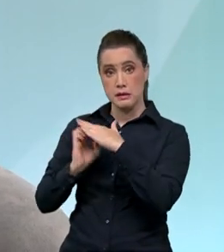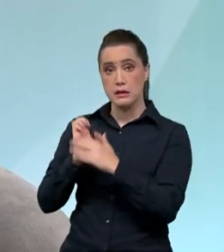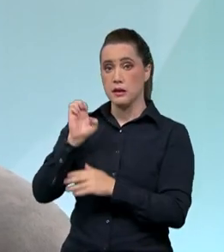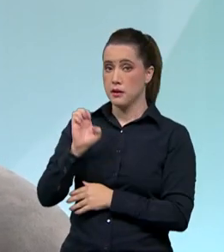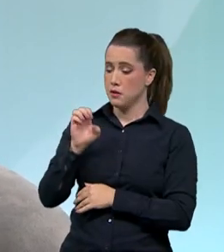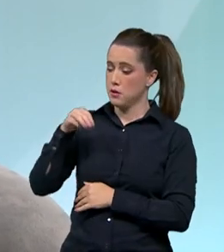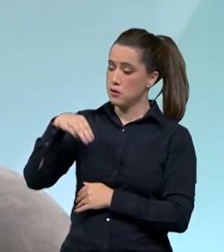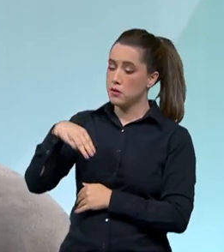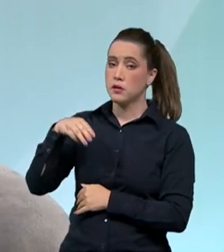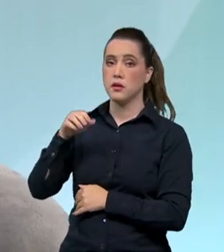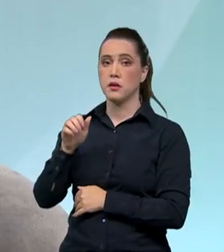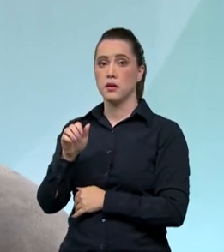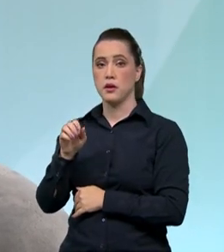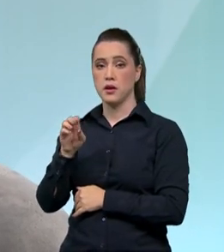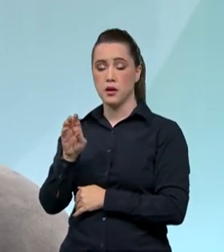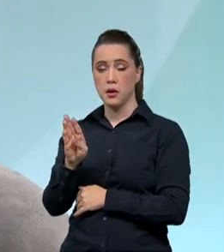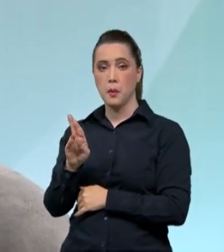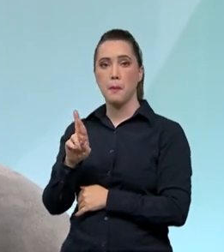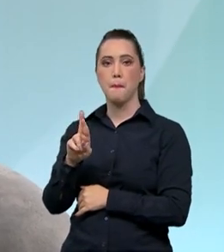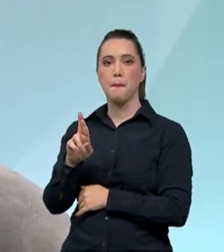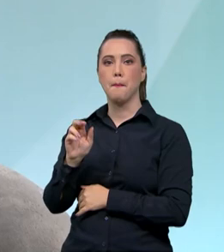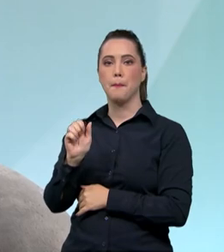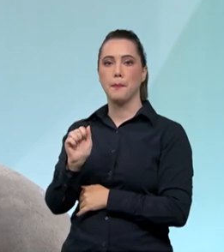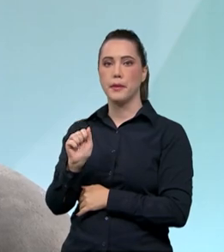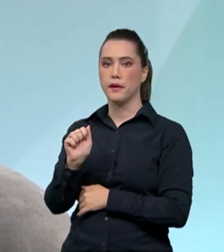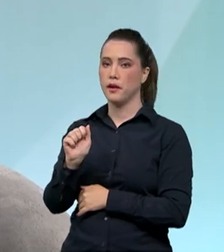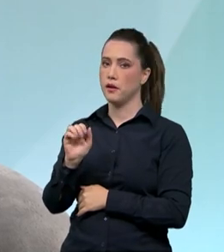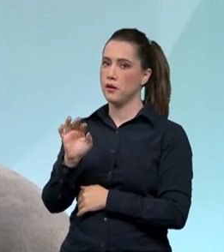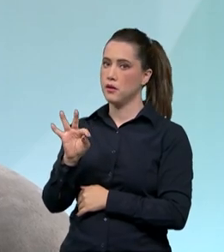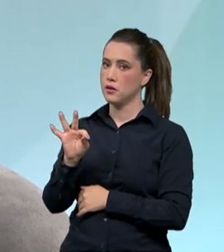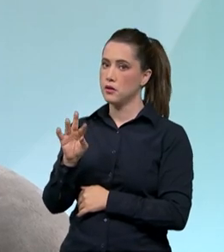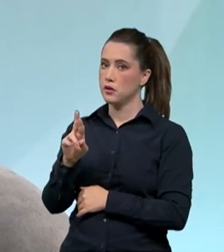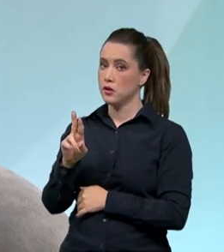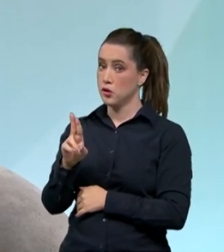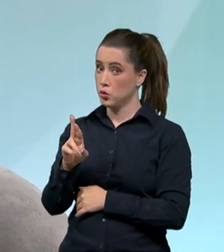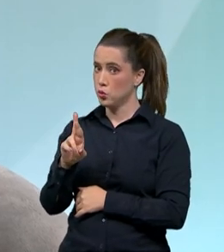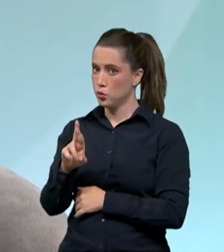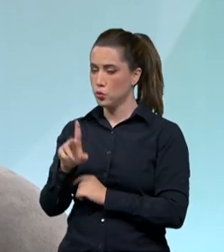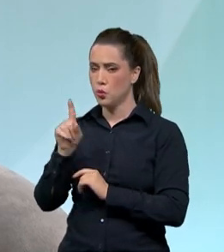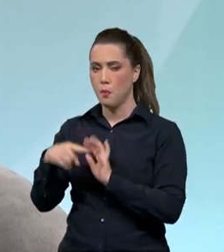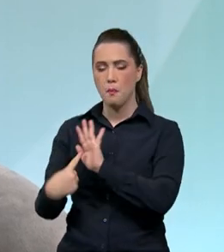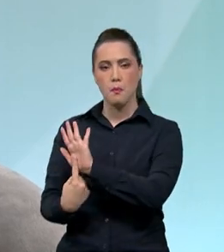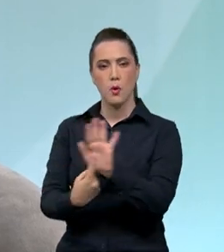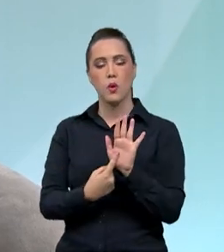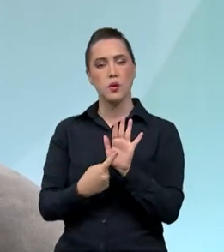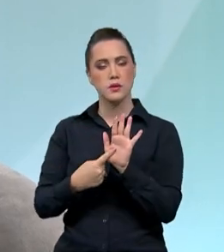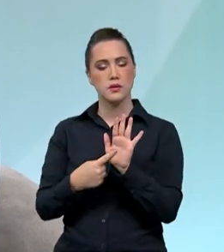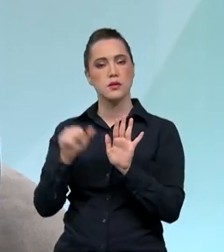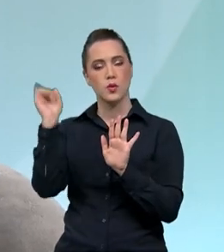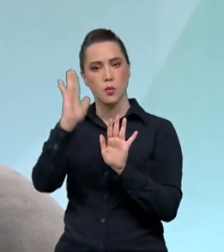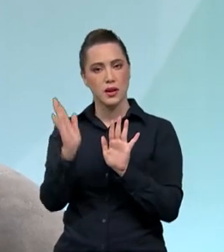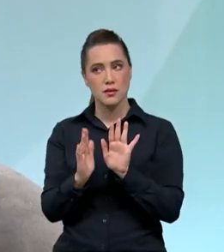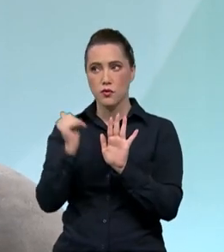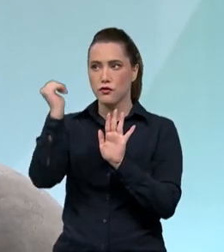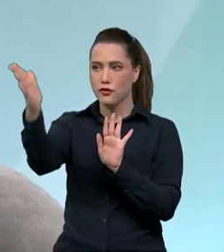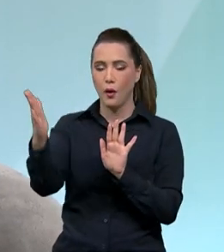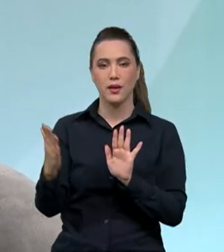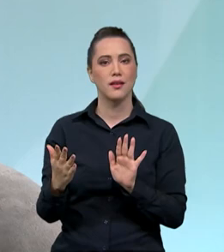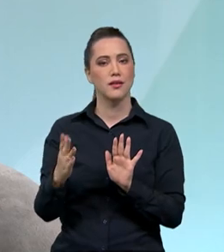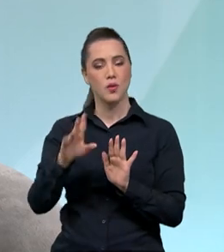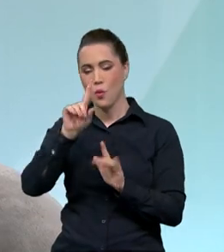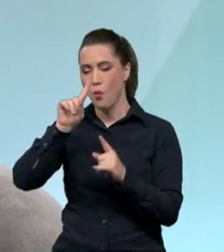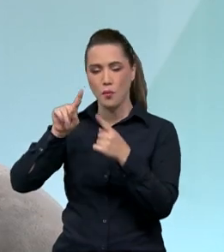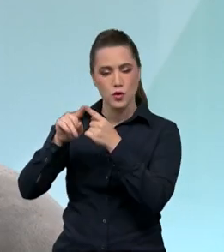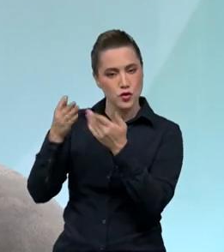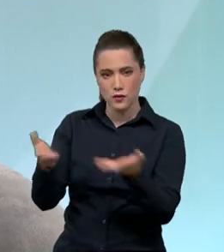o nosso DNA está justamente na divulgação dos destinos brasileiros no exterior. A